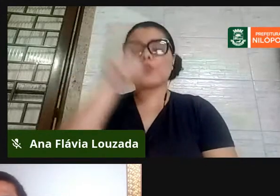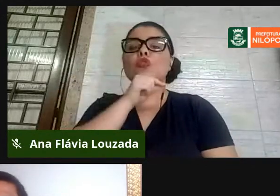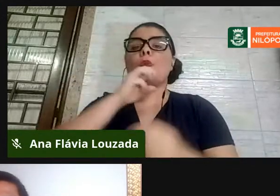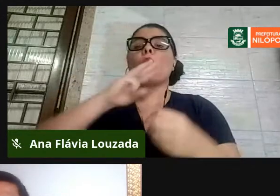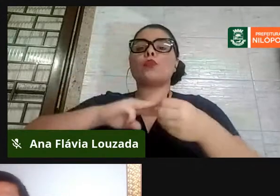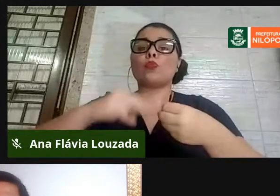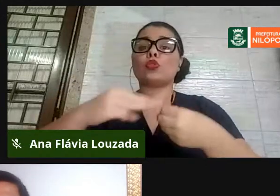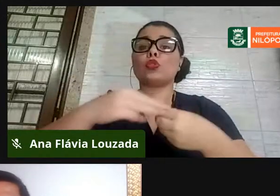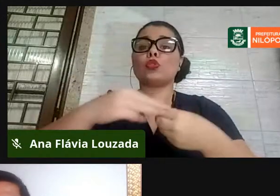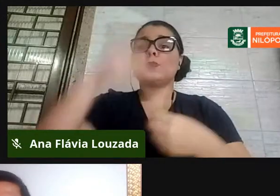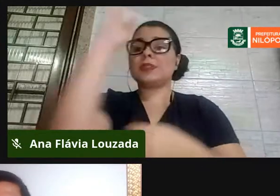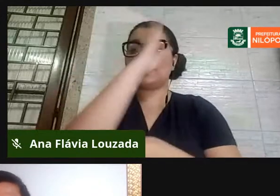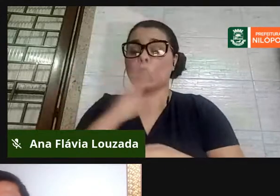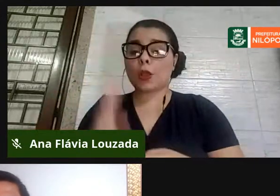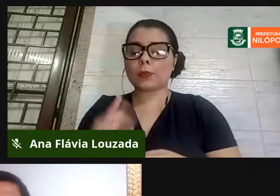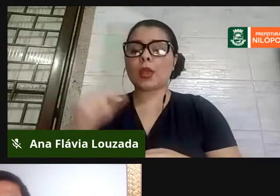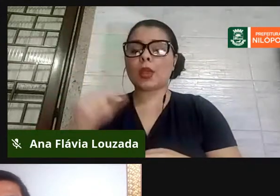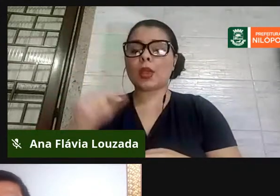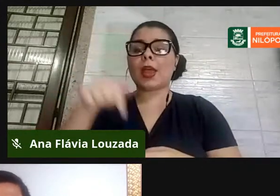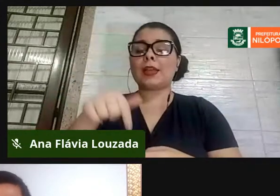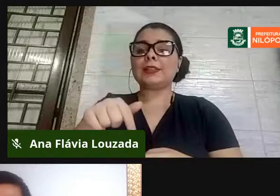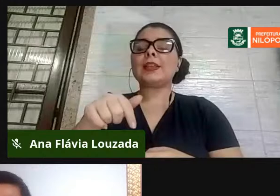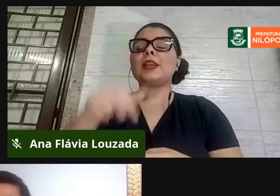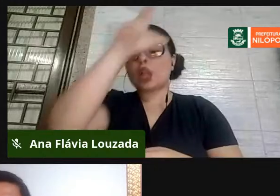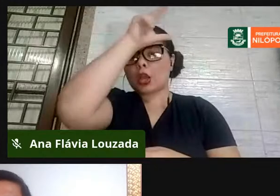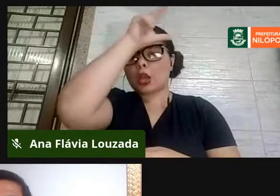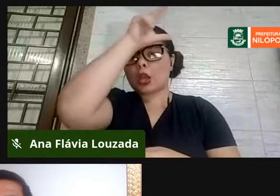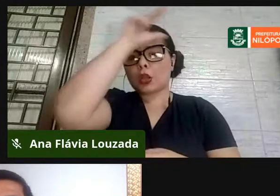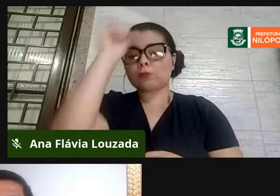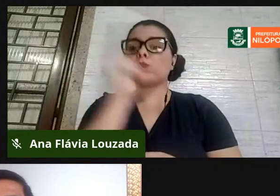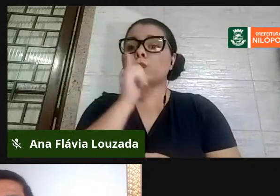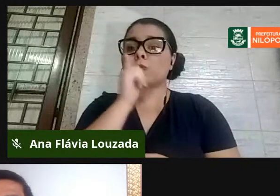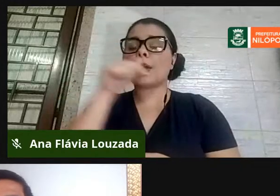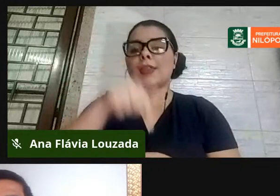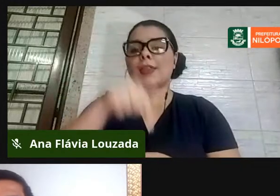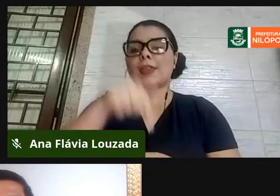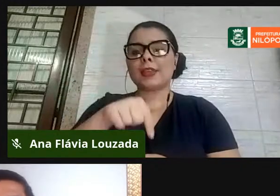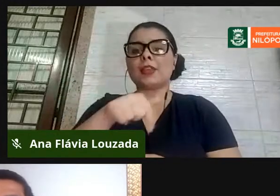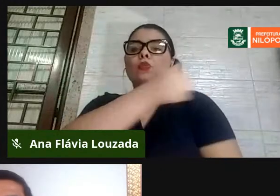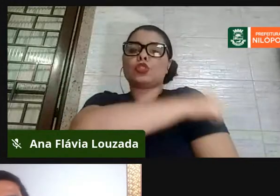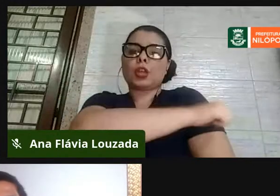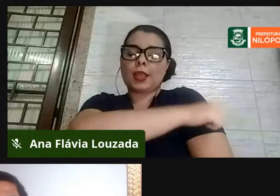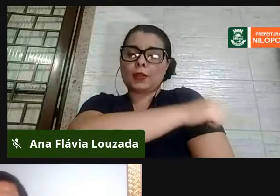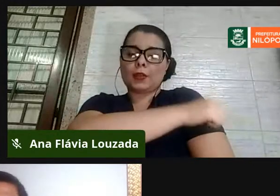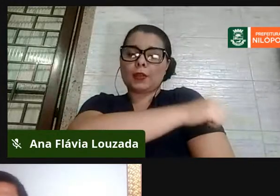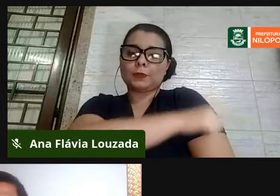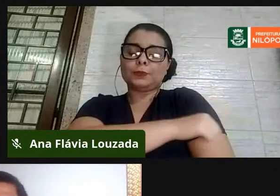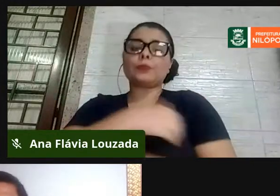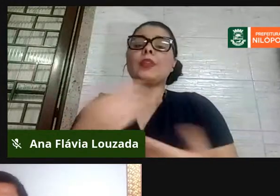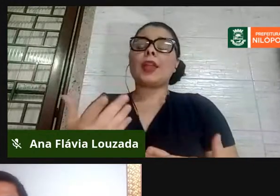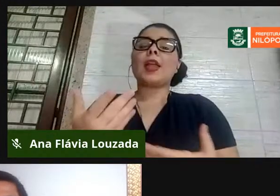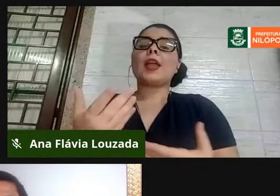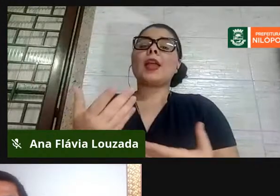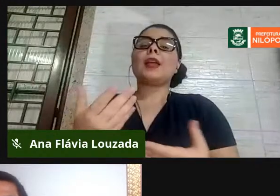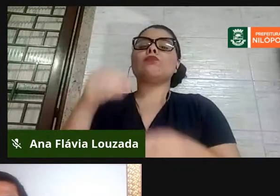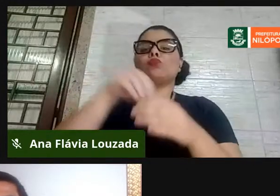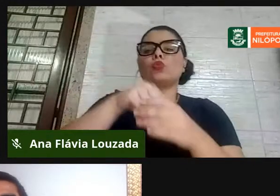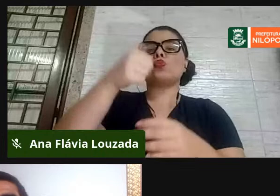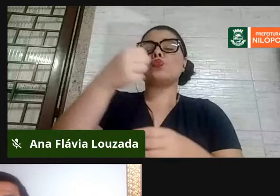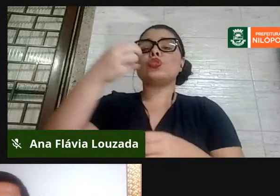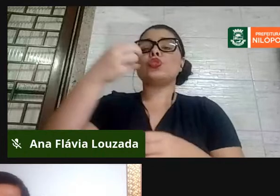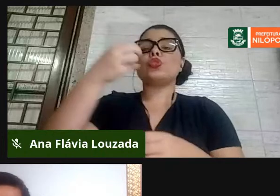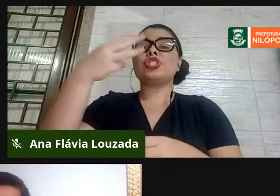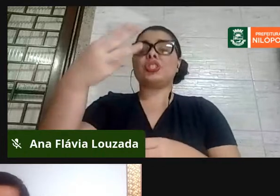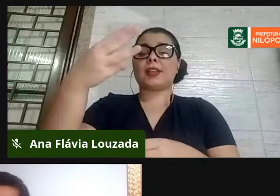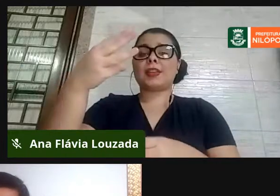metropolitana do estado do Rio de Janeiro. Ele é um dos 13 municípios da Baixada e ele é